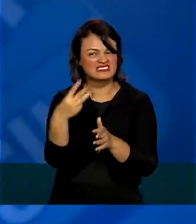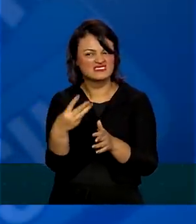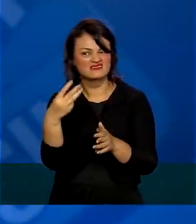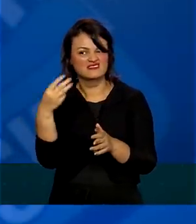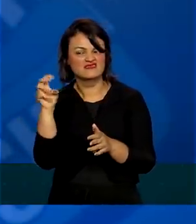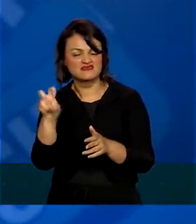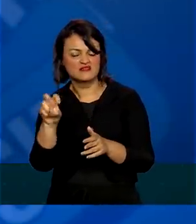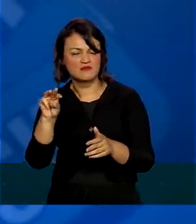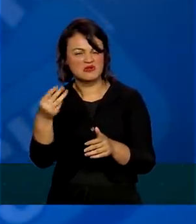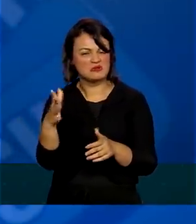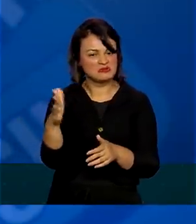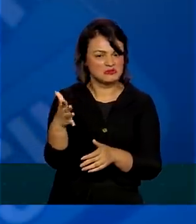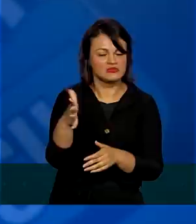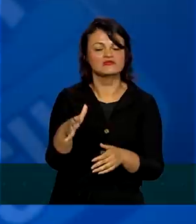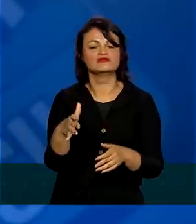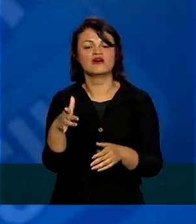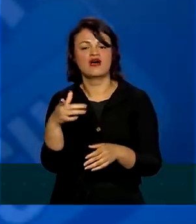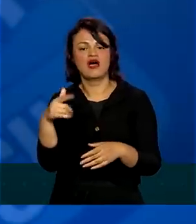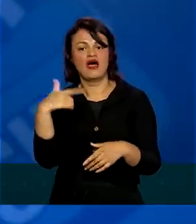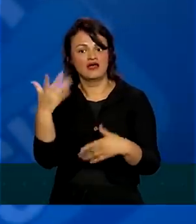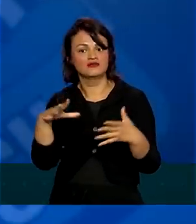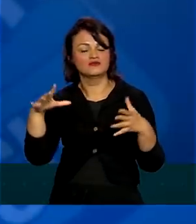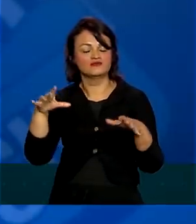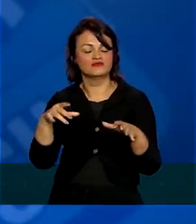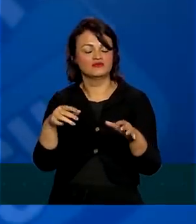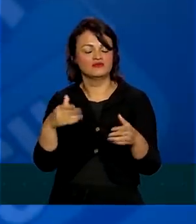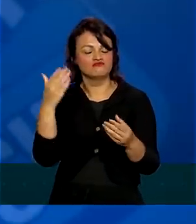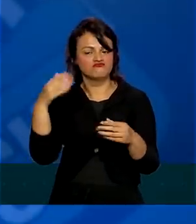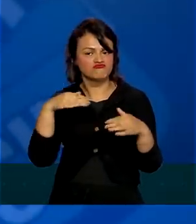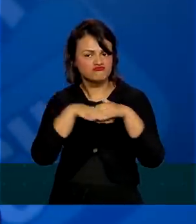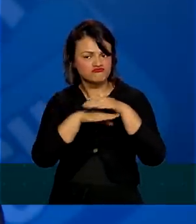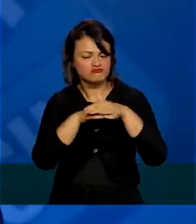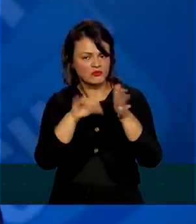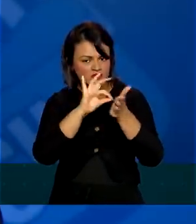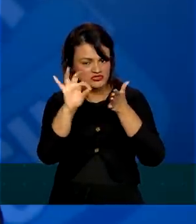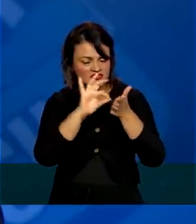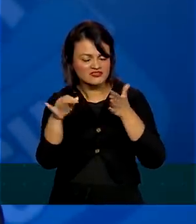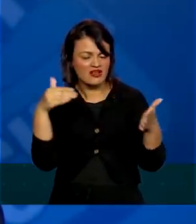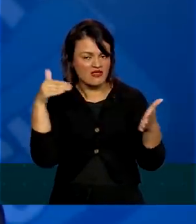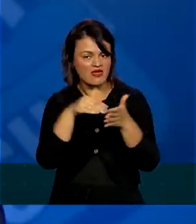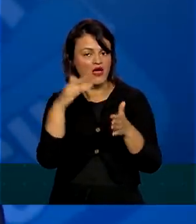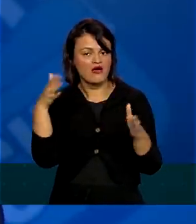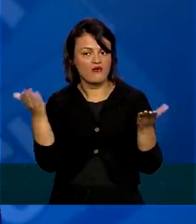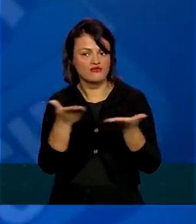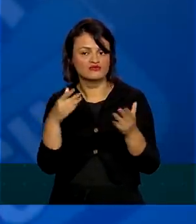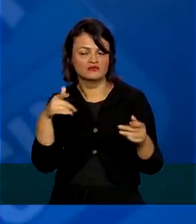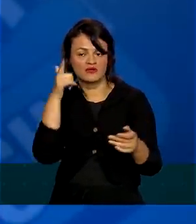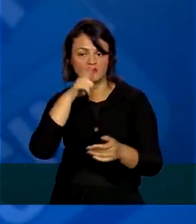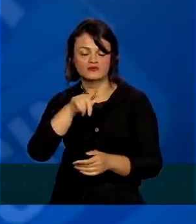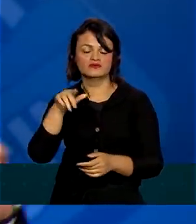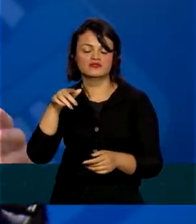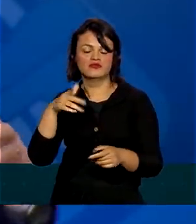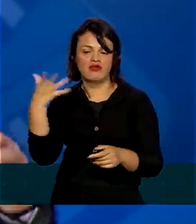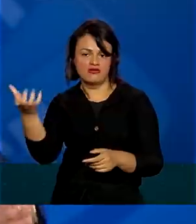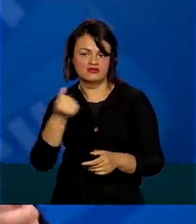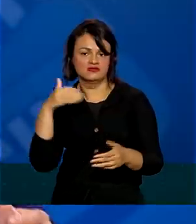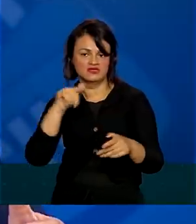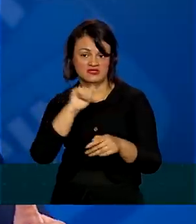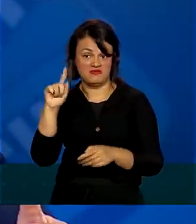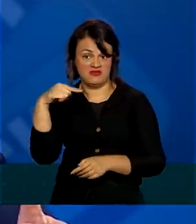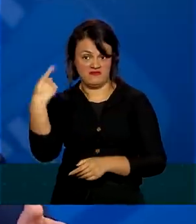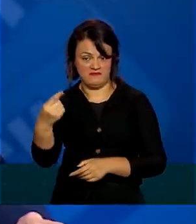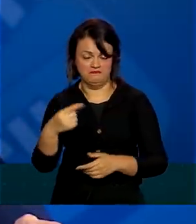aproximadamente, nós iremos, então, processar a partir de hoje, para que eles possam receber na próxima semana. O grau de